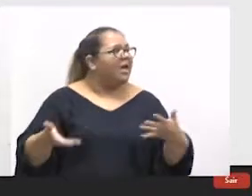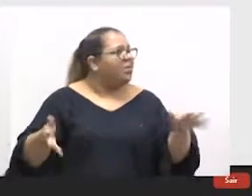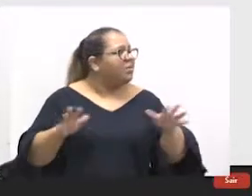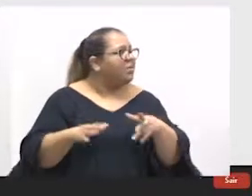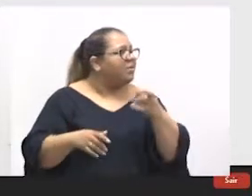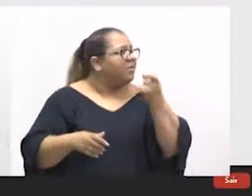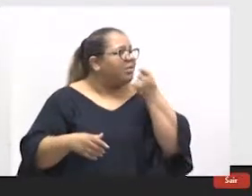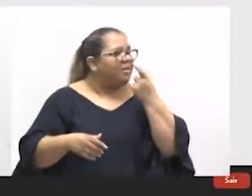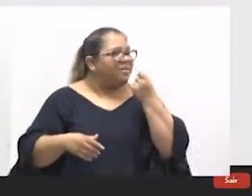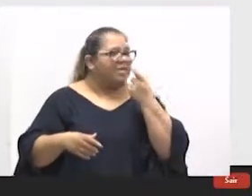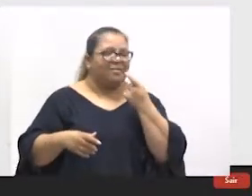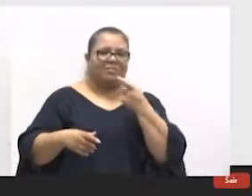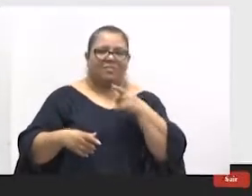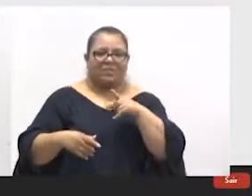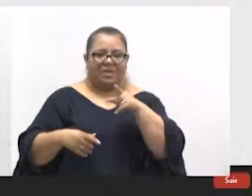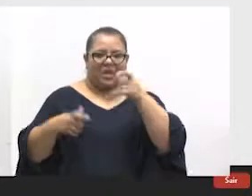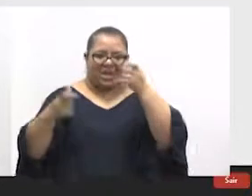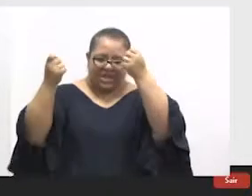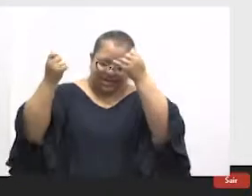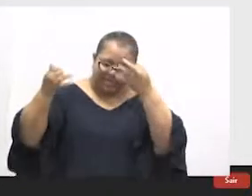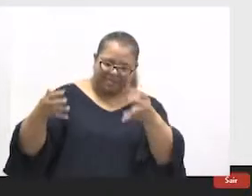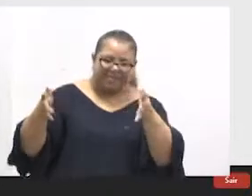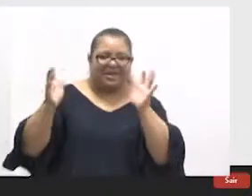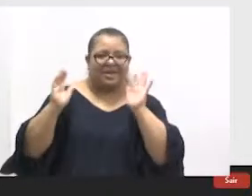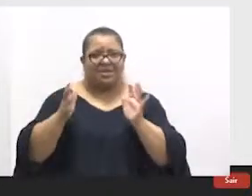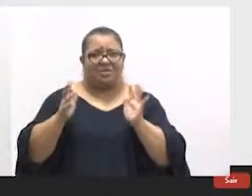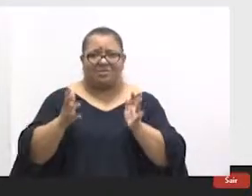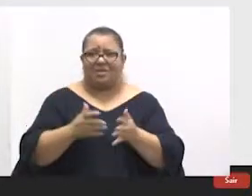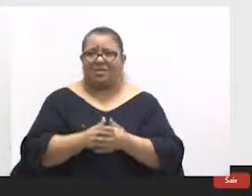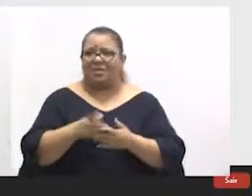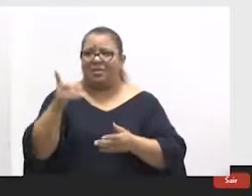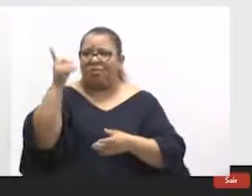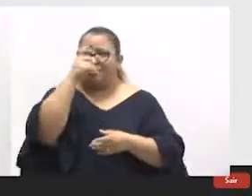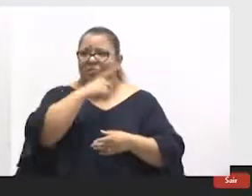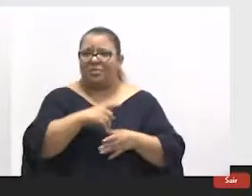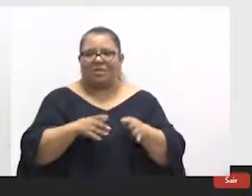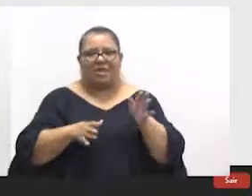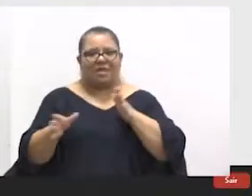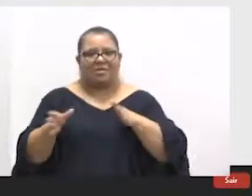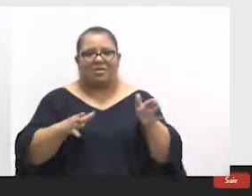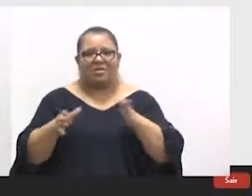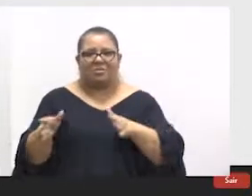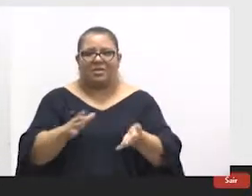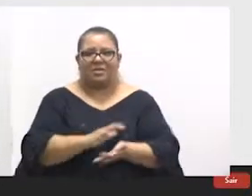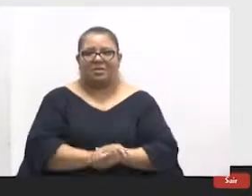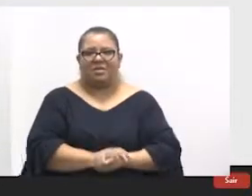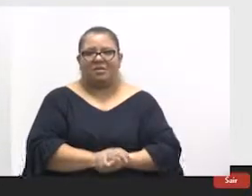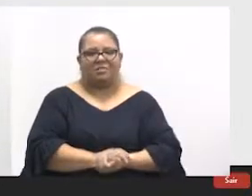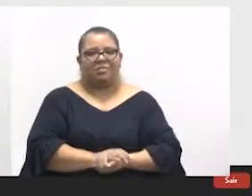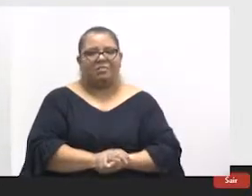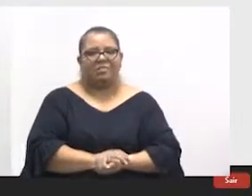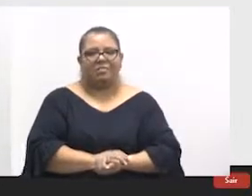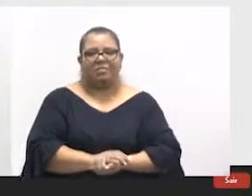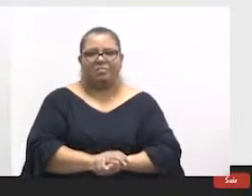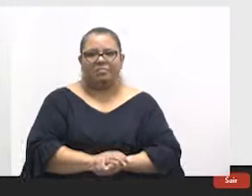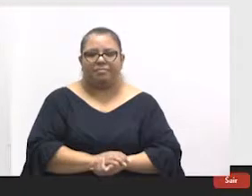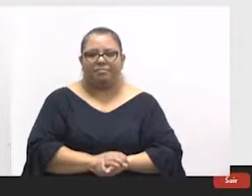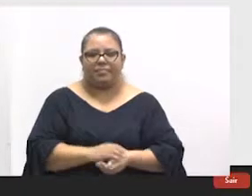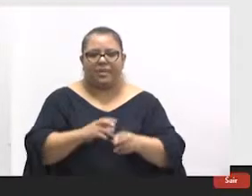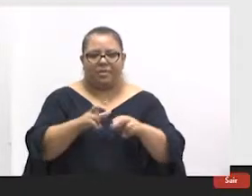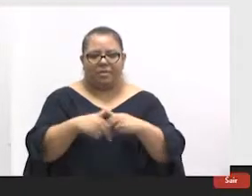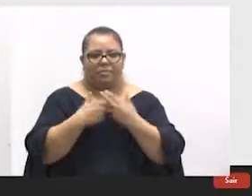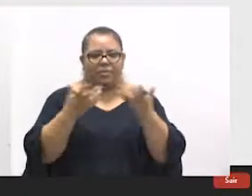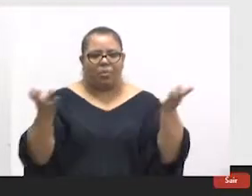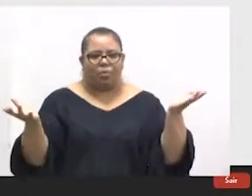medicamentos foi o que eu falei da PAC, dessa dificuldade de acesso, e da gente